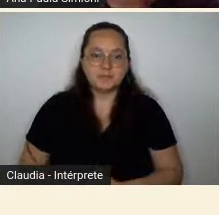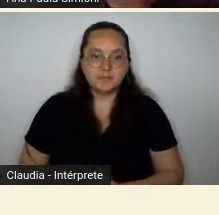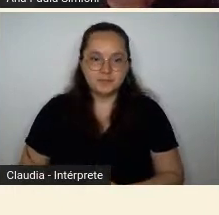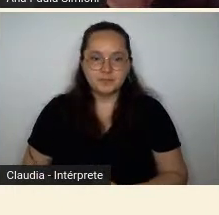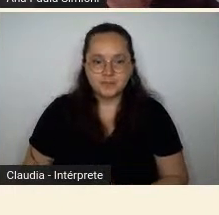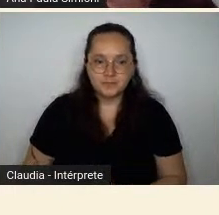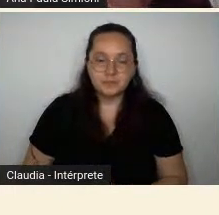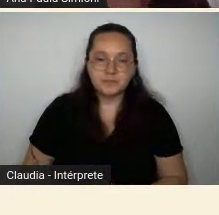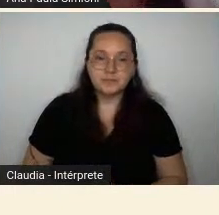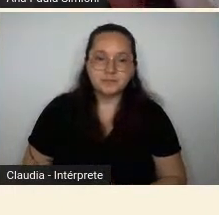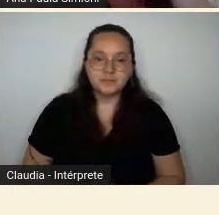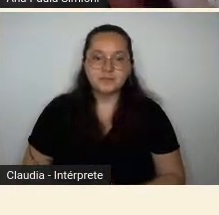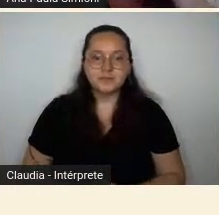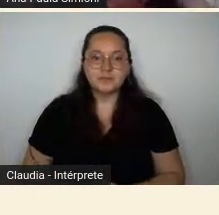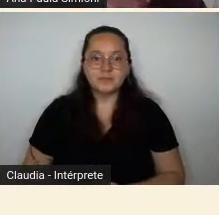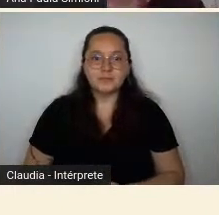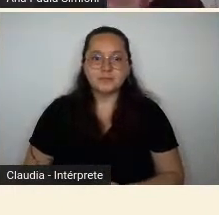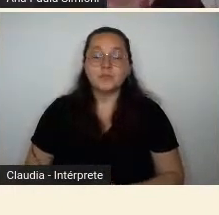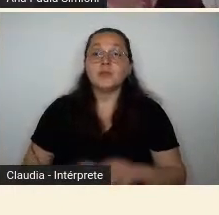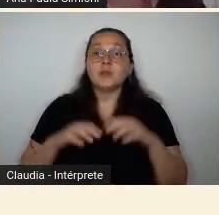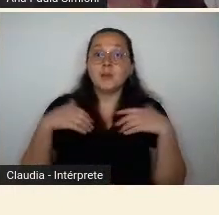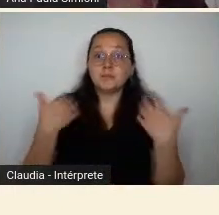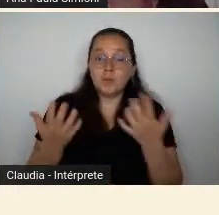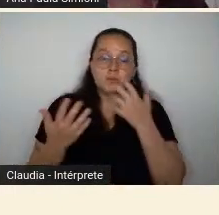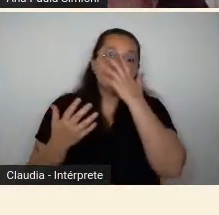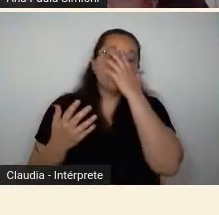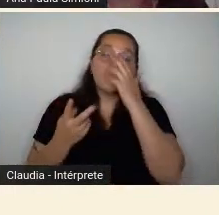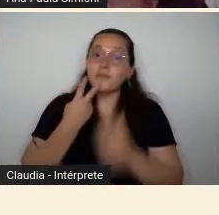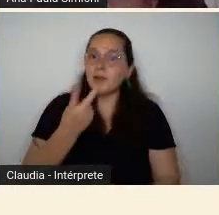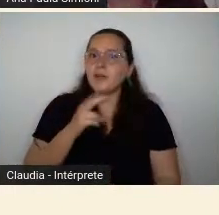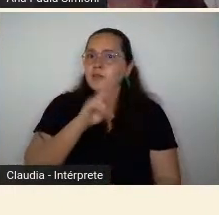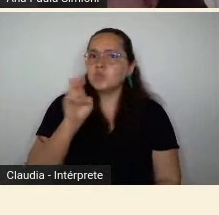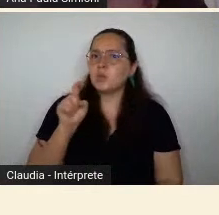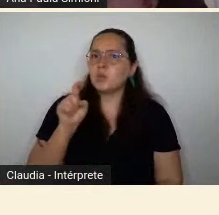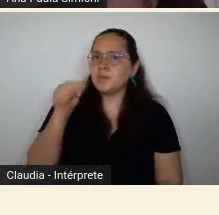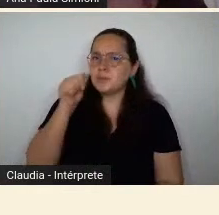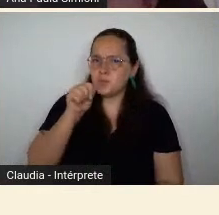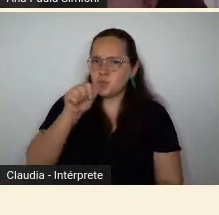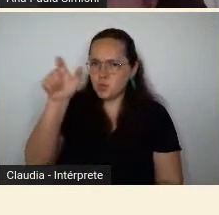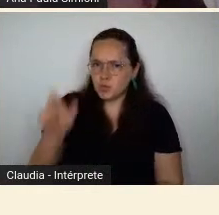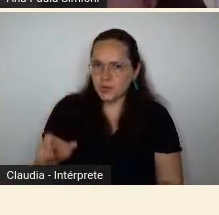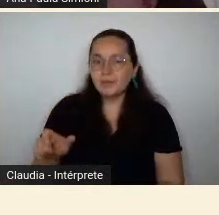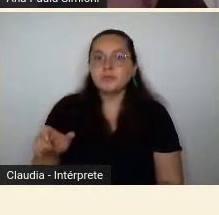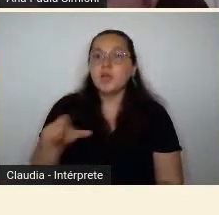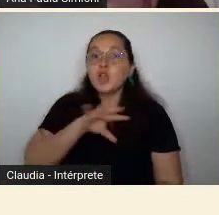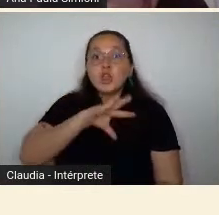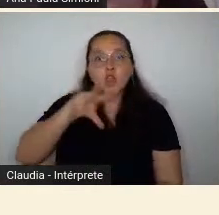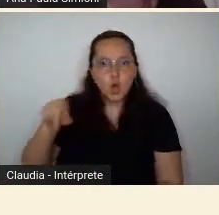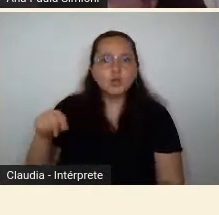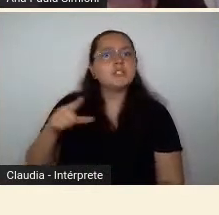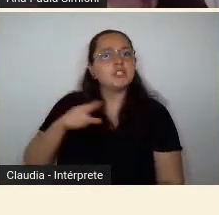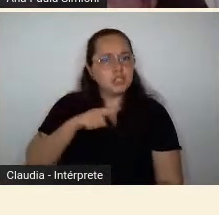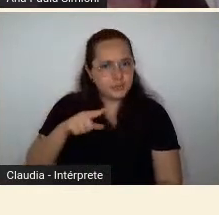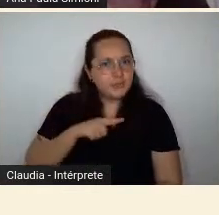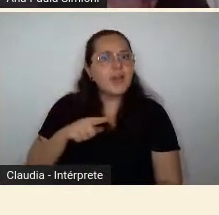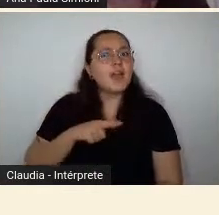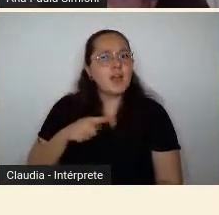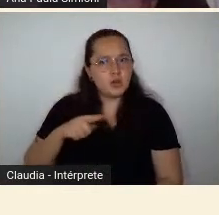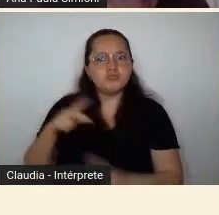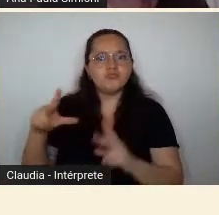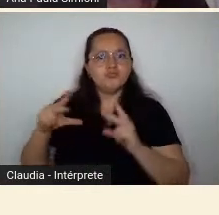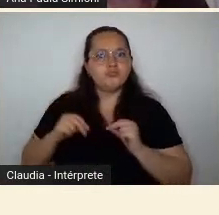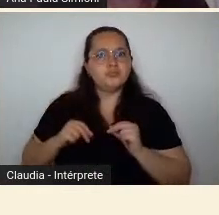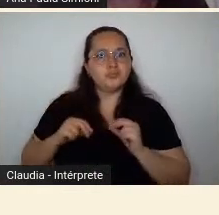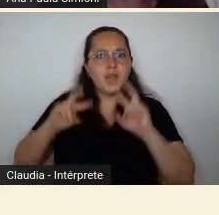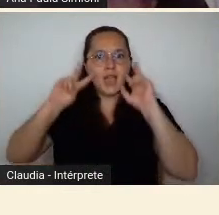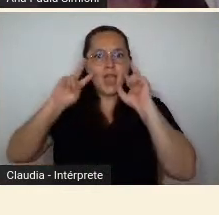Bom, eu falava, então, que essas mulheres foram reconhecidas, com exceção da Regina, né, em época, o que que é